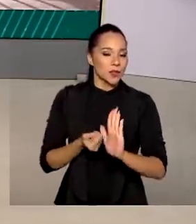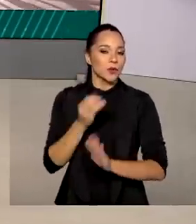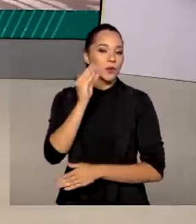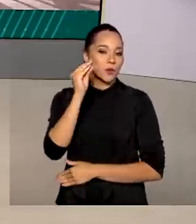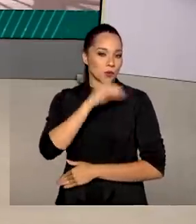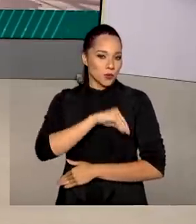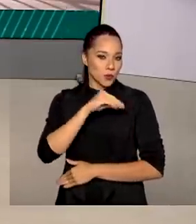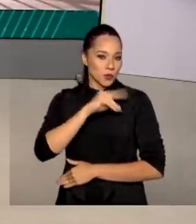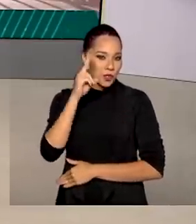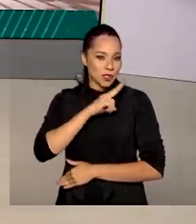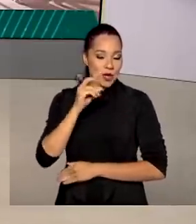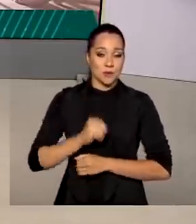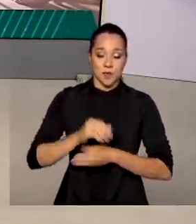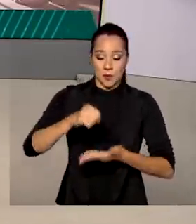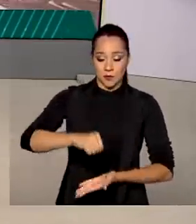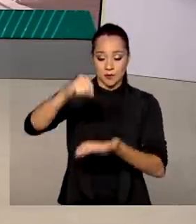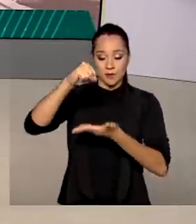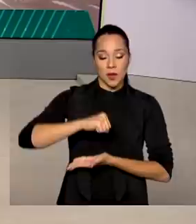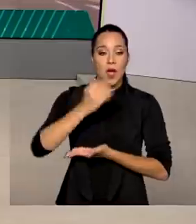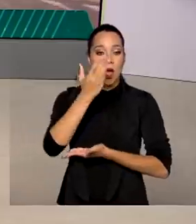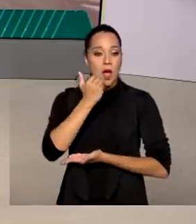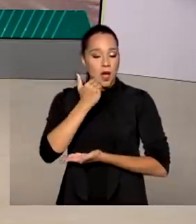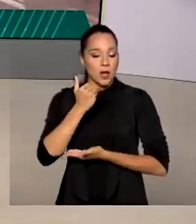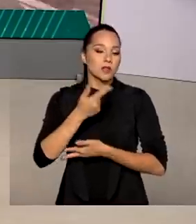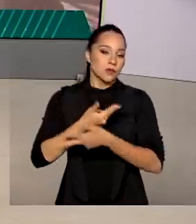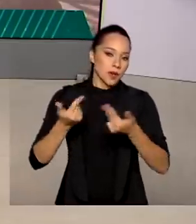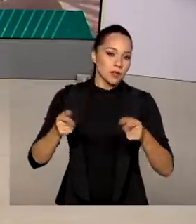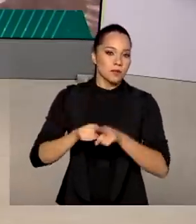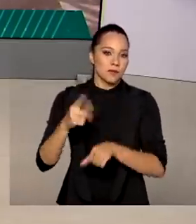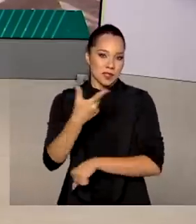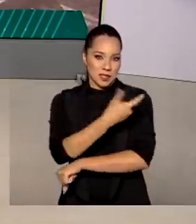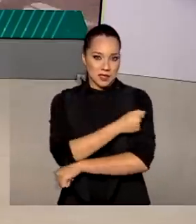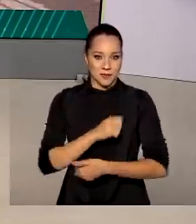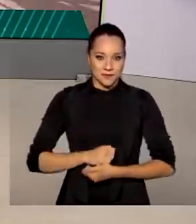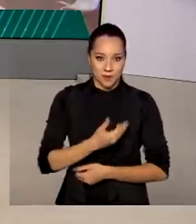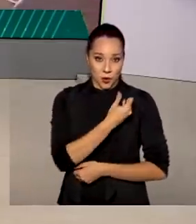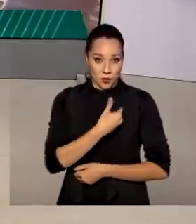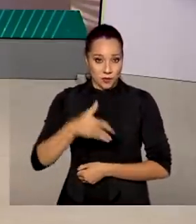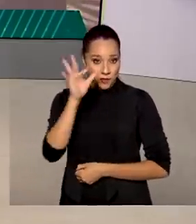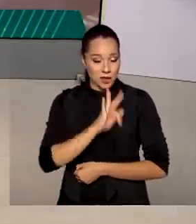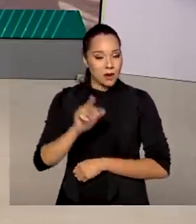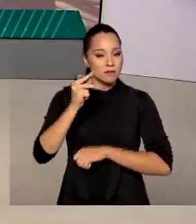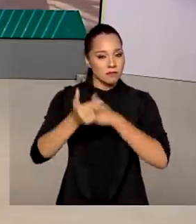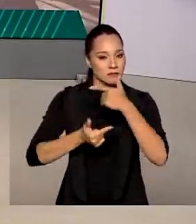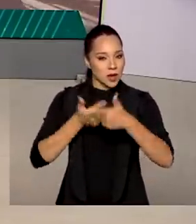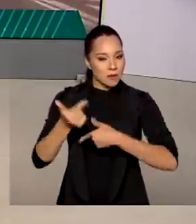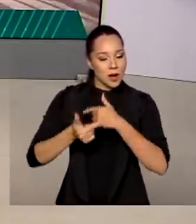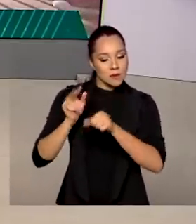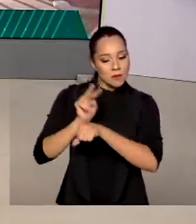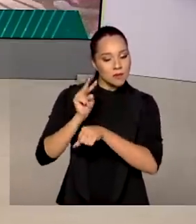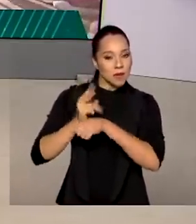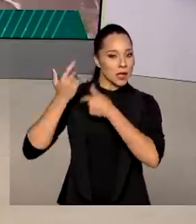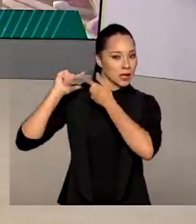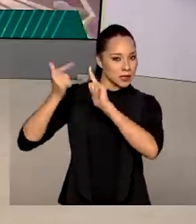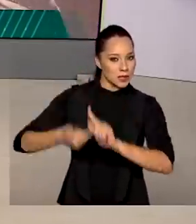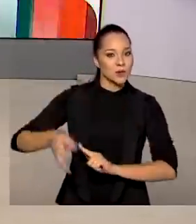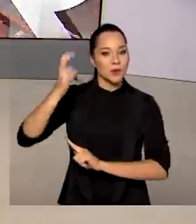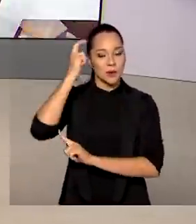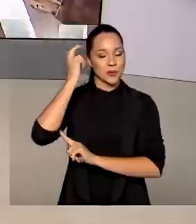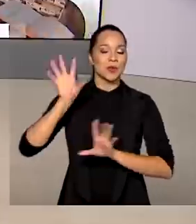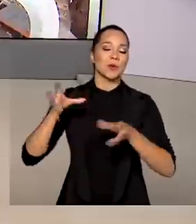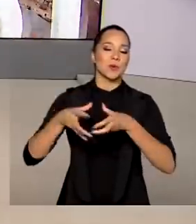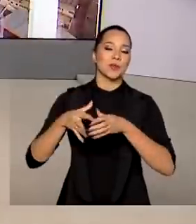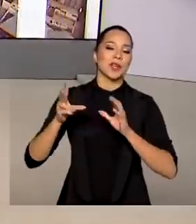além de cestas de alimentos e vacinação nas comunidades. O governo federal trabalha para preservar as tradições culturais dessas